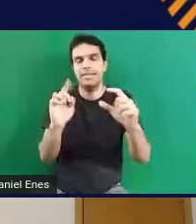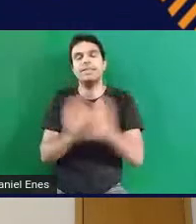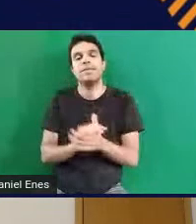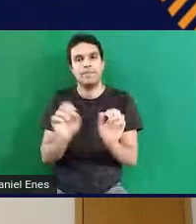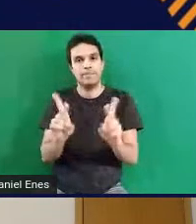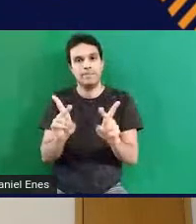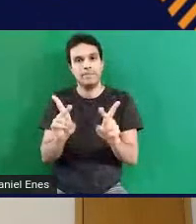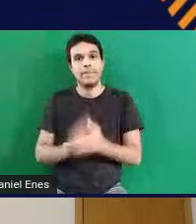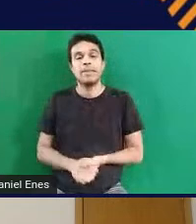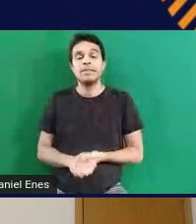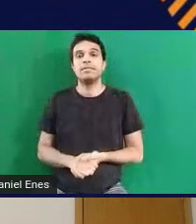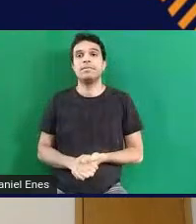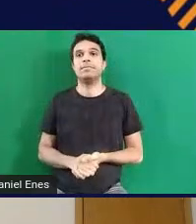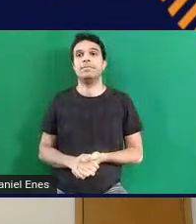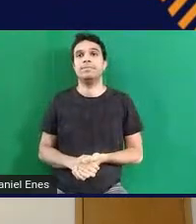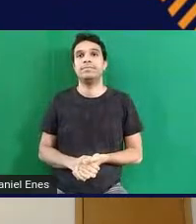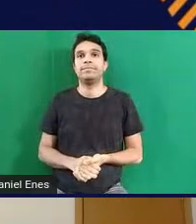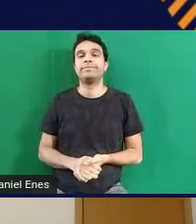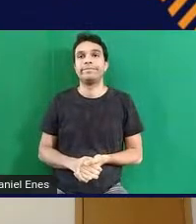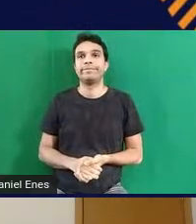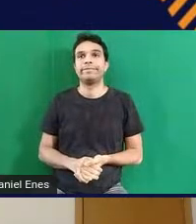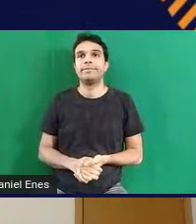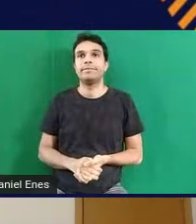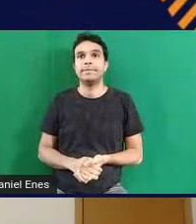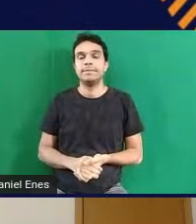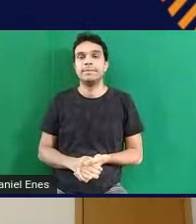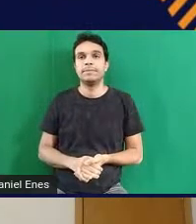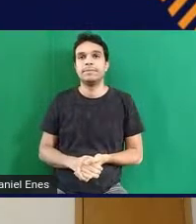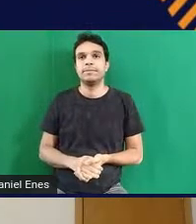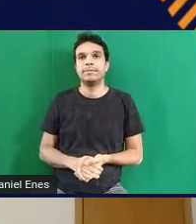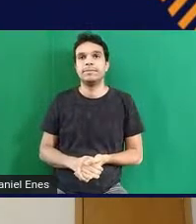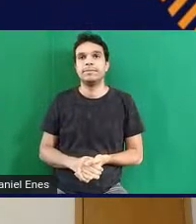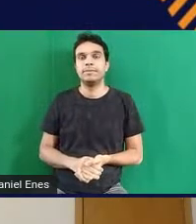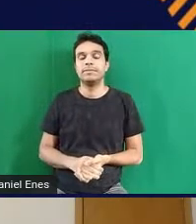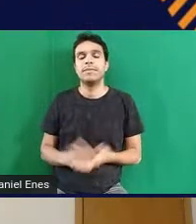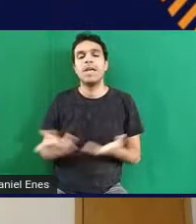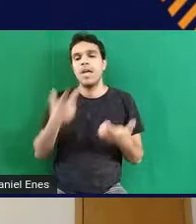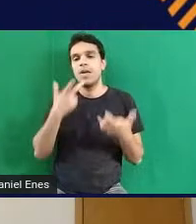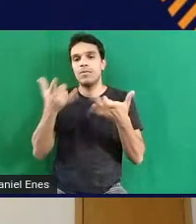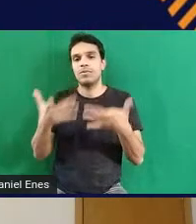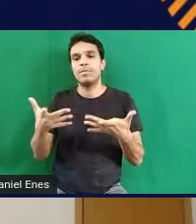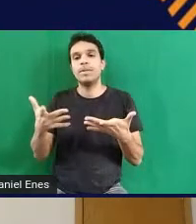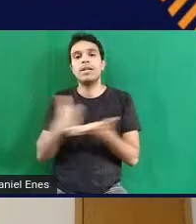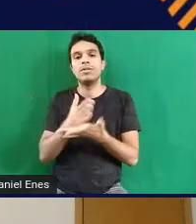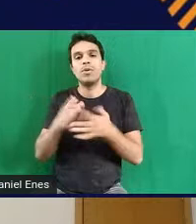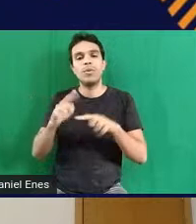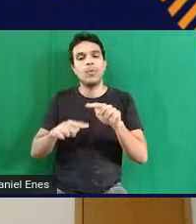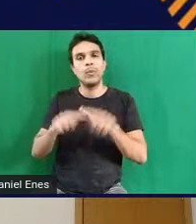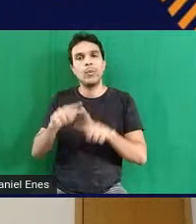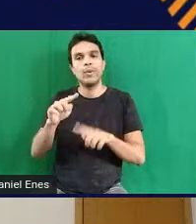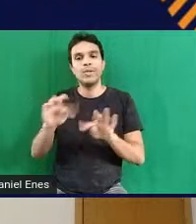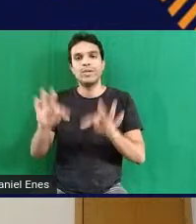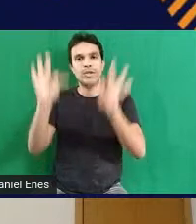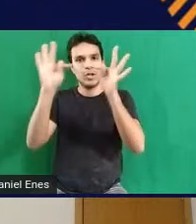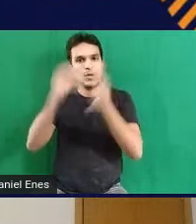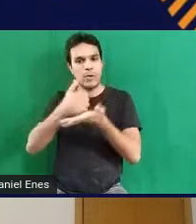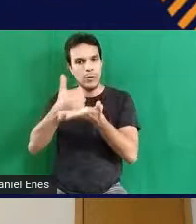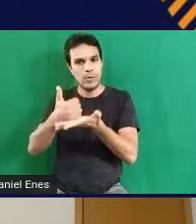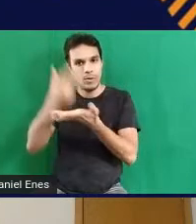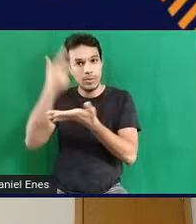Vamos lá? Então, eu vou falar de alguns recursos de tecnologia assistiva para surdos.